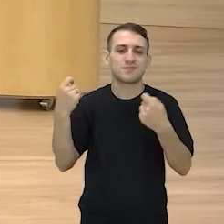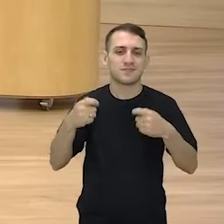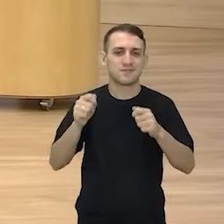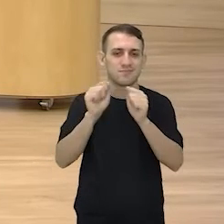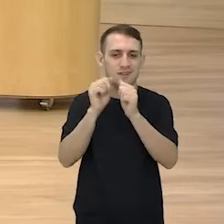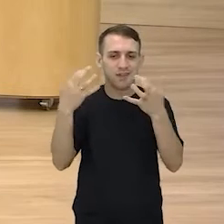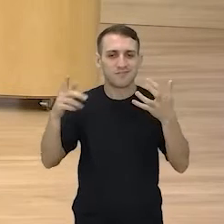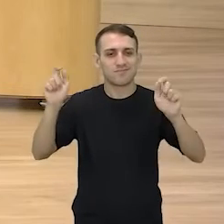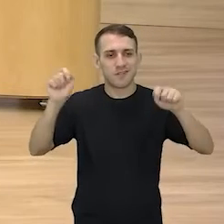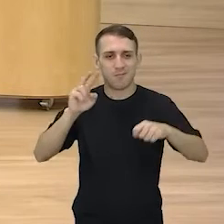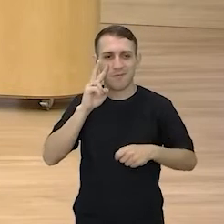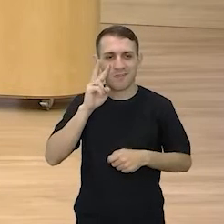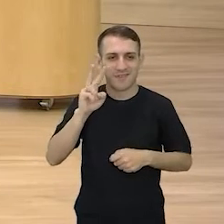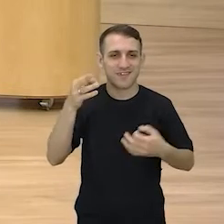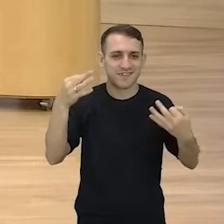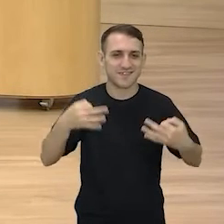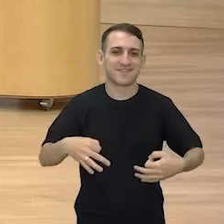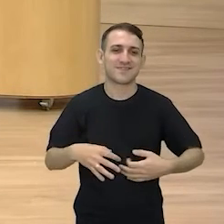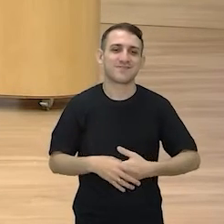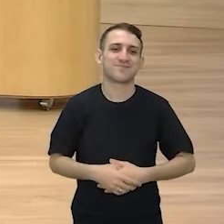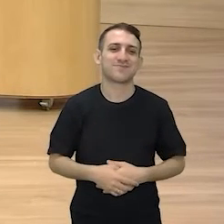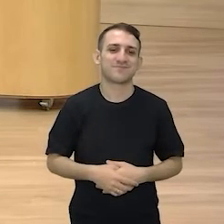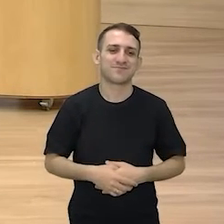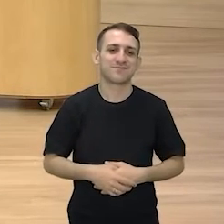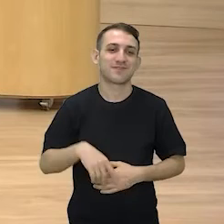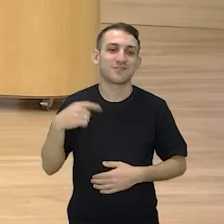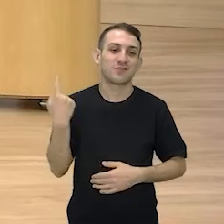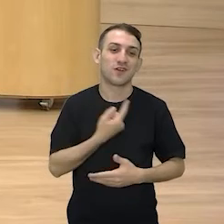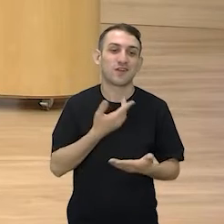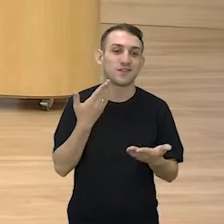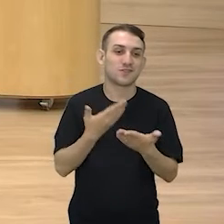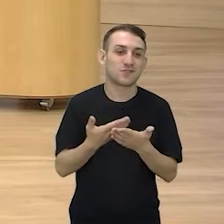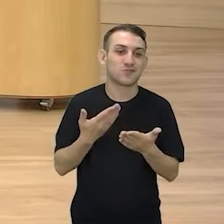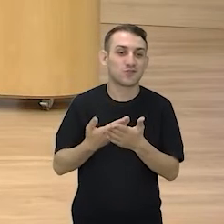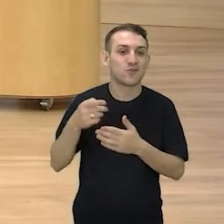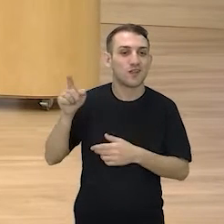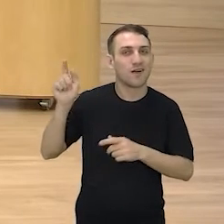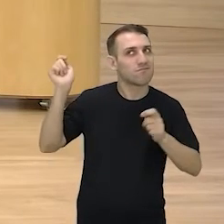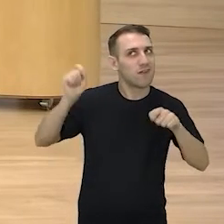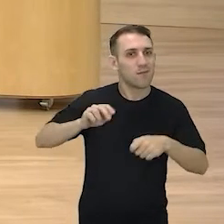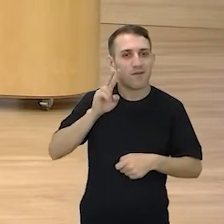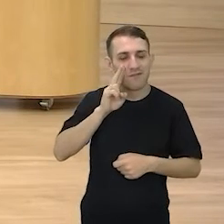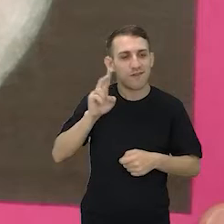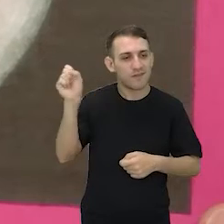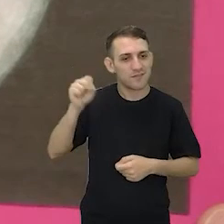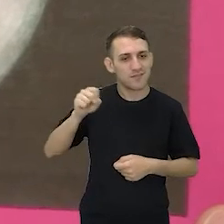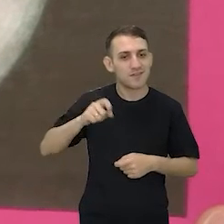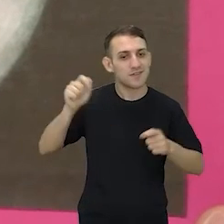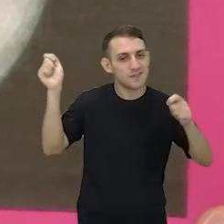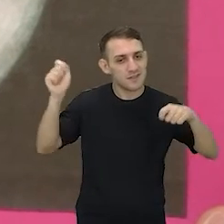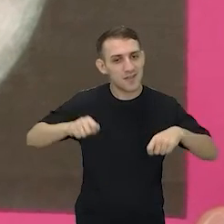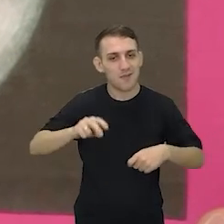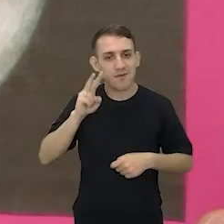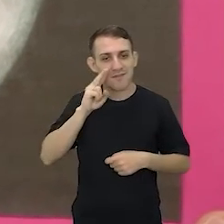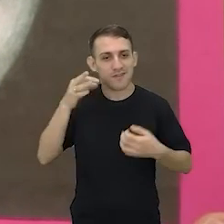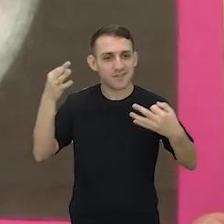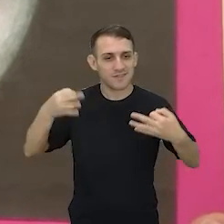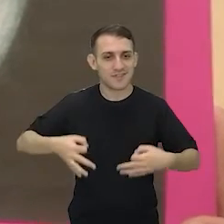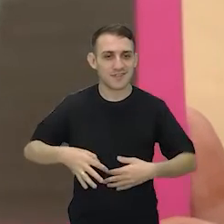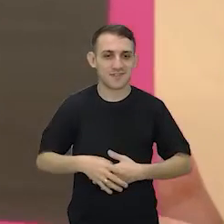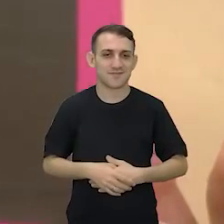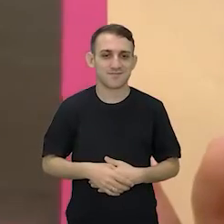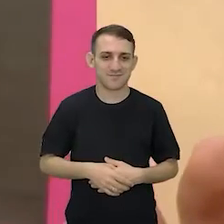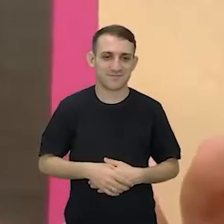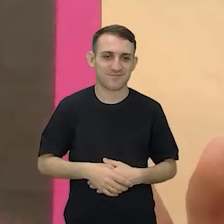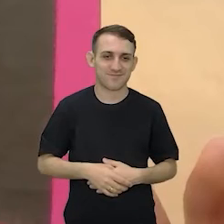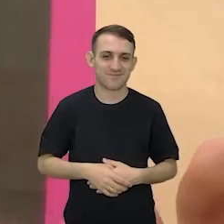conseguir enxergar isso que você está enxergando, né? Professora Juliana, a gente já estudou lá na super lua, dá para ver. Ah, Quando tiver super lua, você vai lá, tá